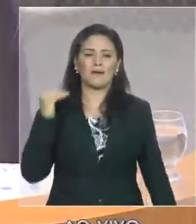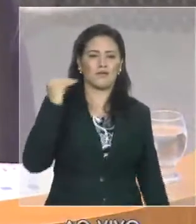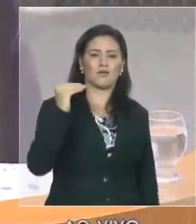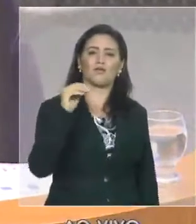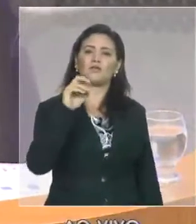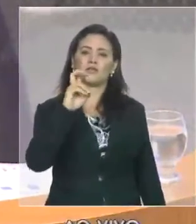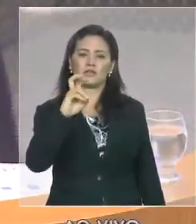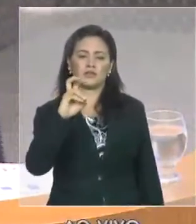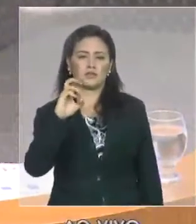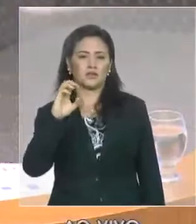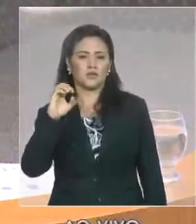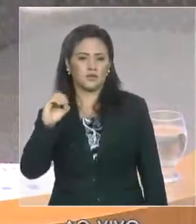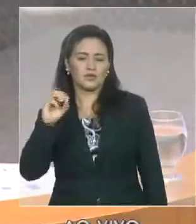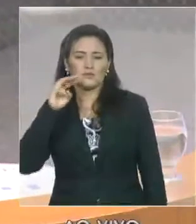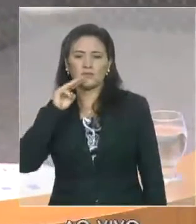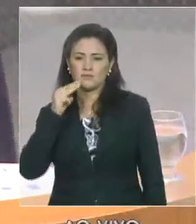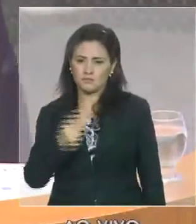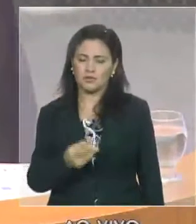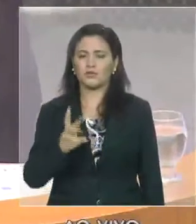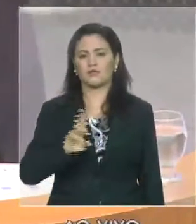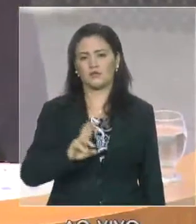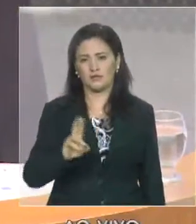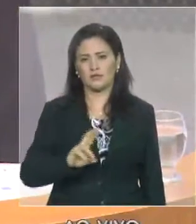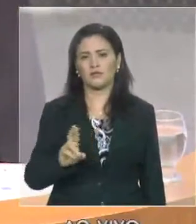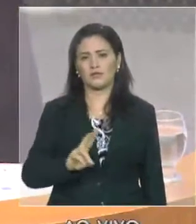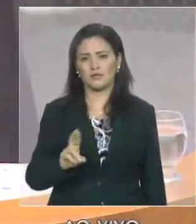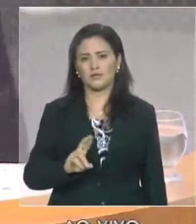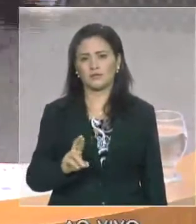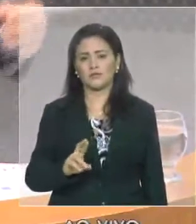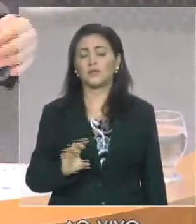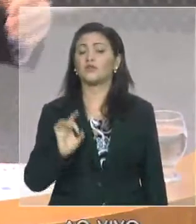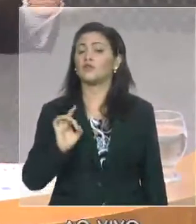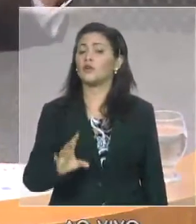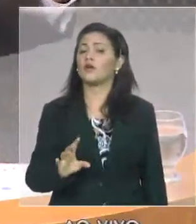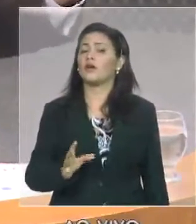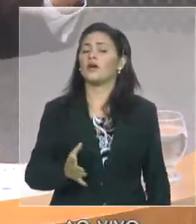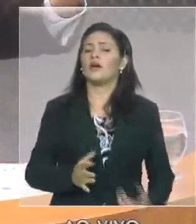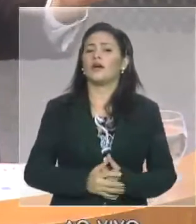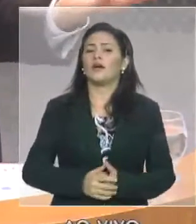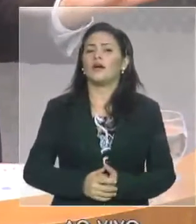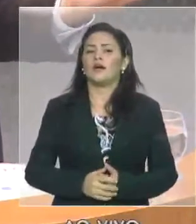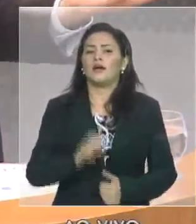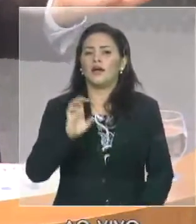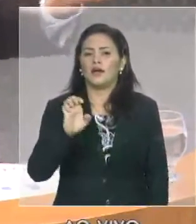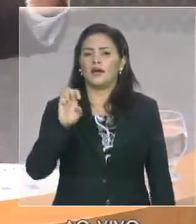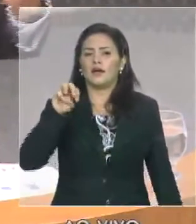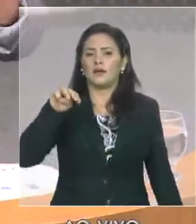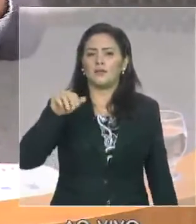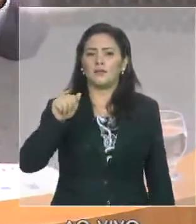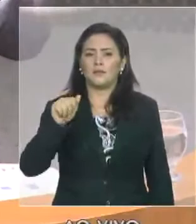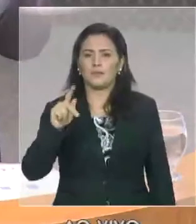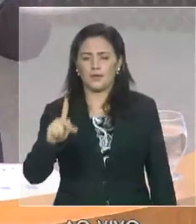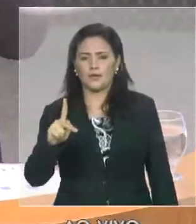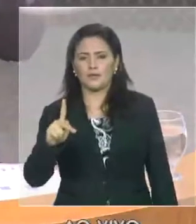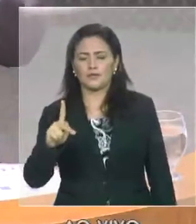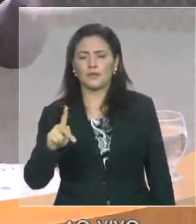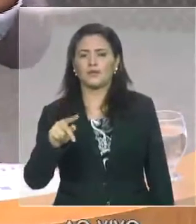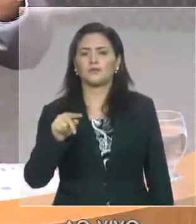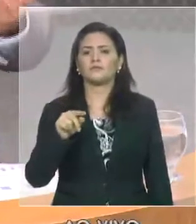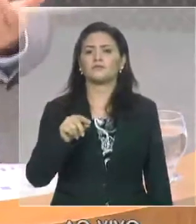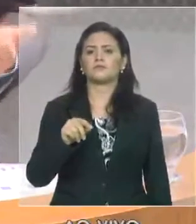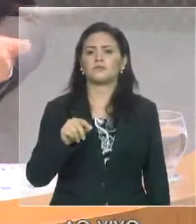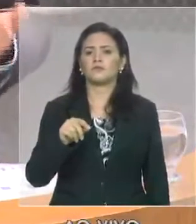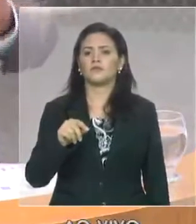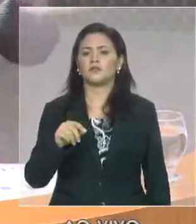50 milhões. Só na empresa maranhense de administração portuária, os cortes feitos chegam a mais de R$